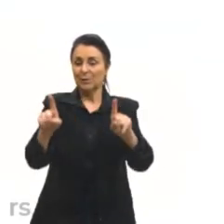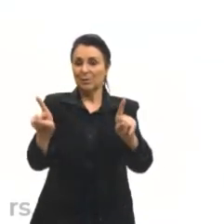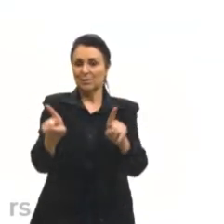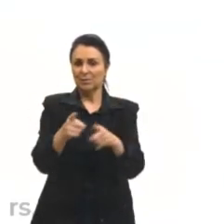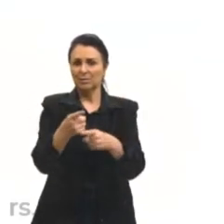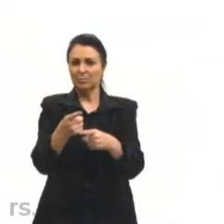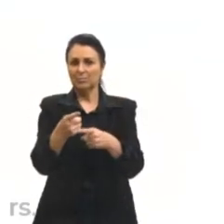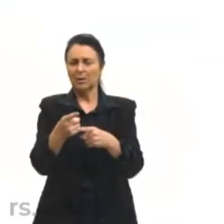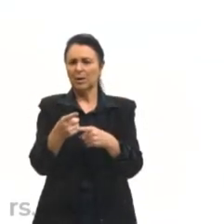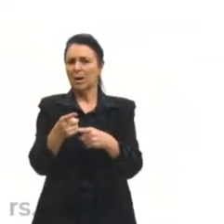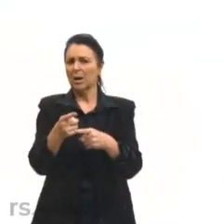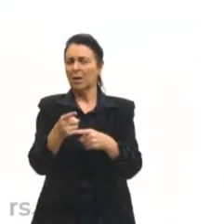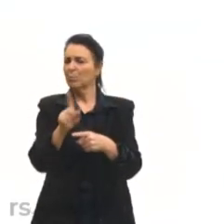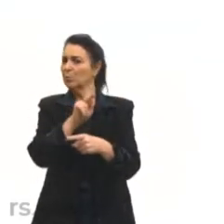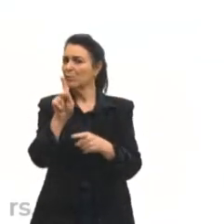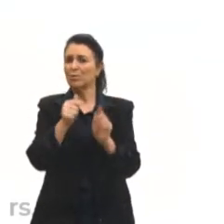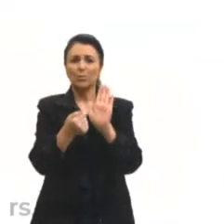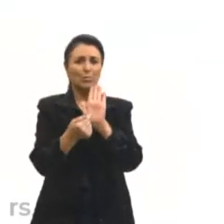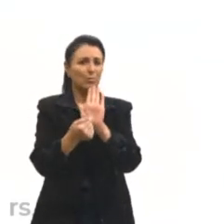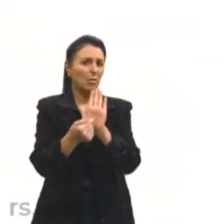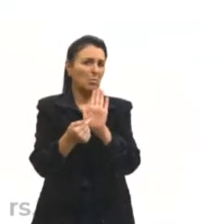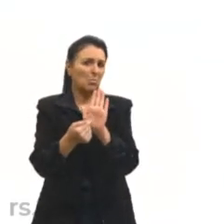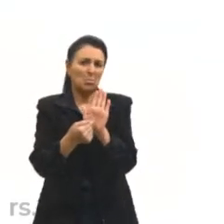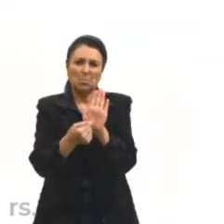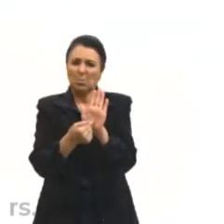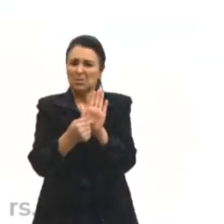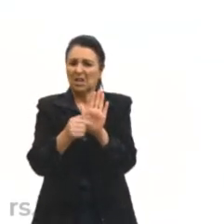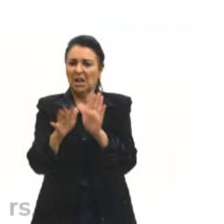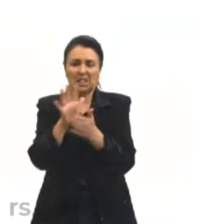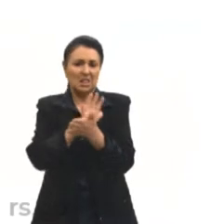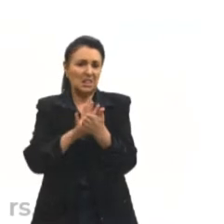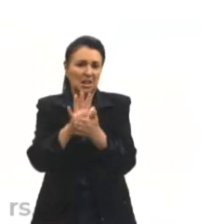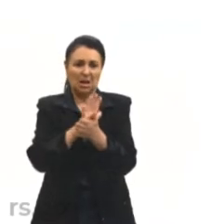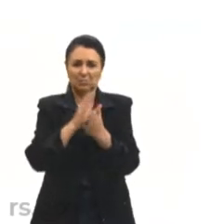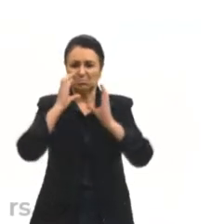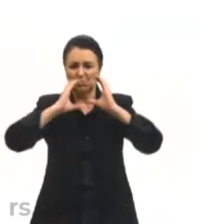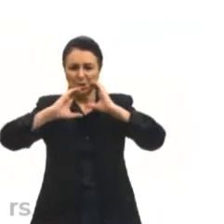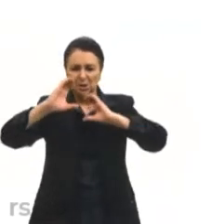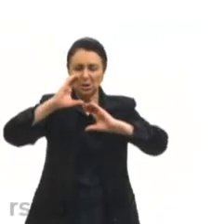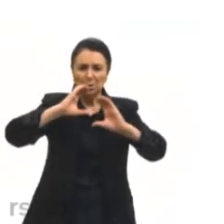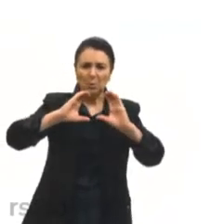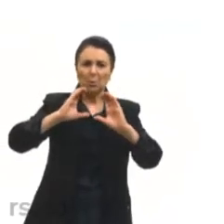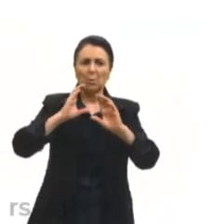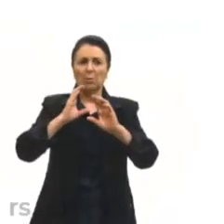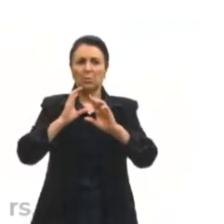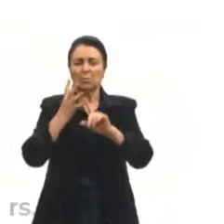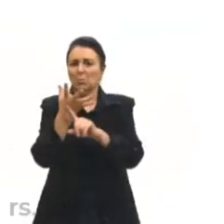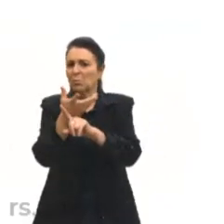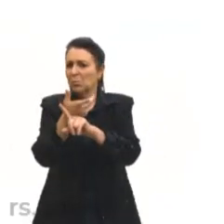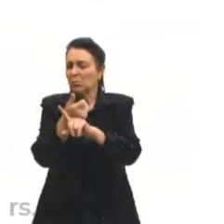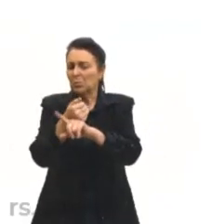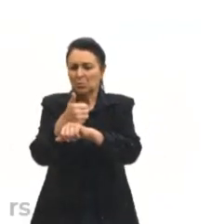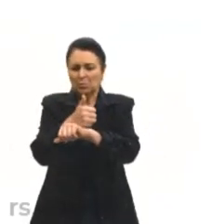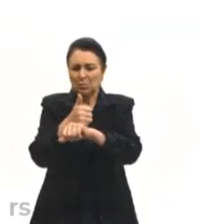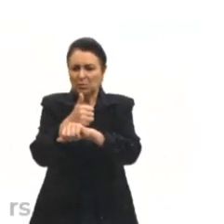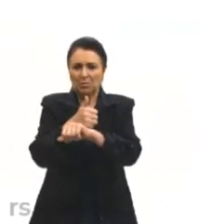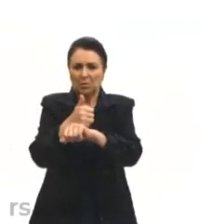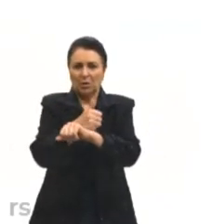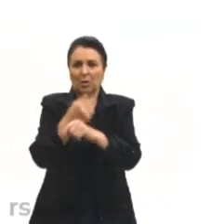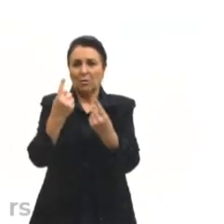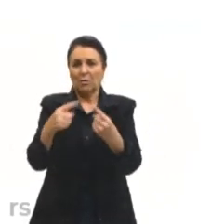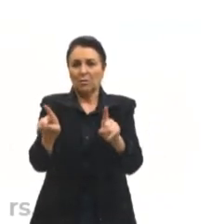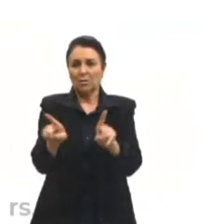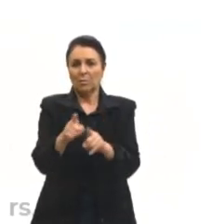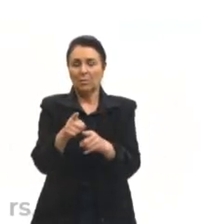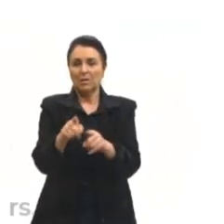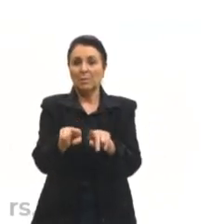Eu não trouxe aqui nenhum cantor, nenhum artista específico de música, mas eu quero